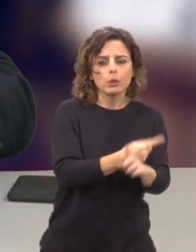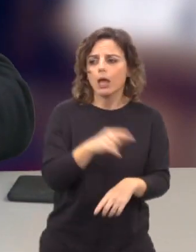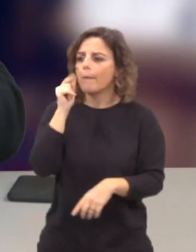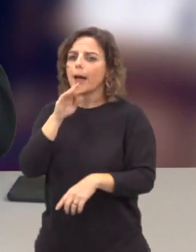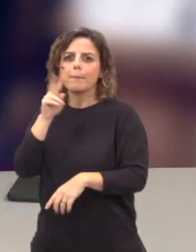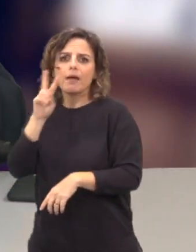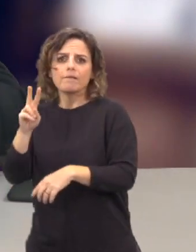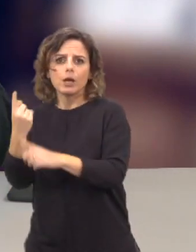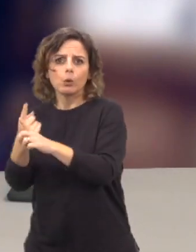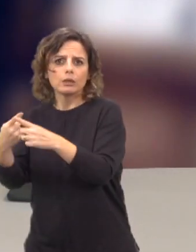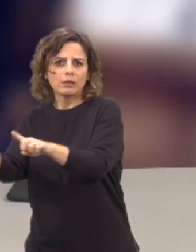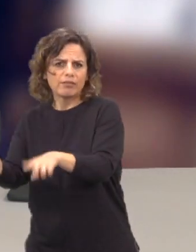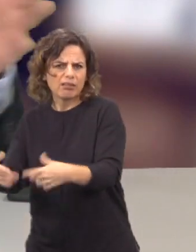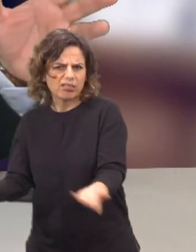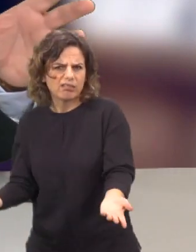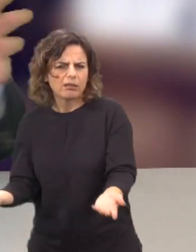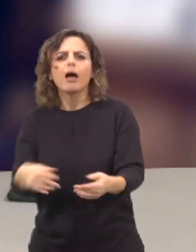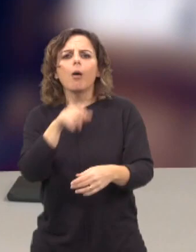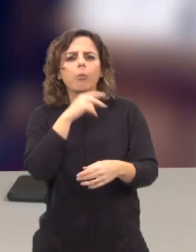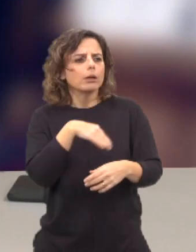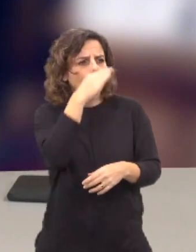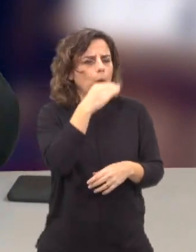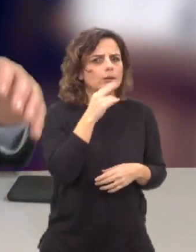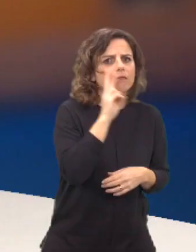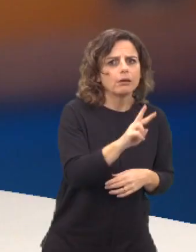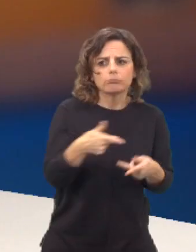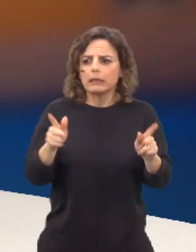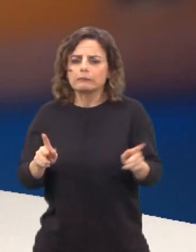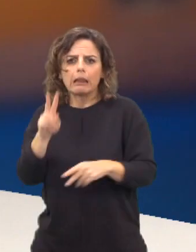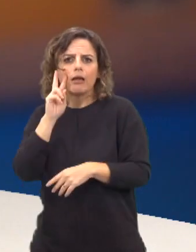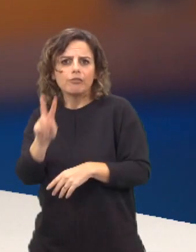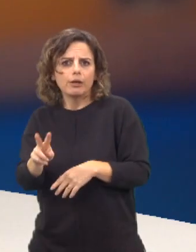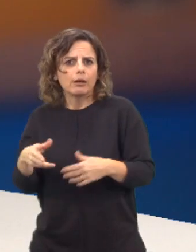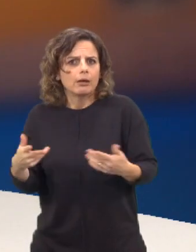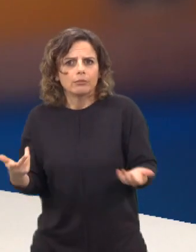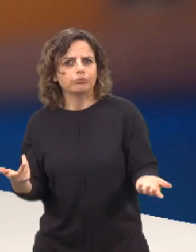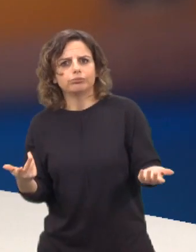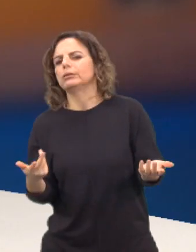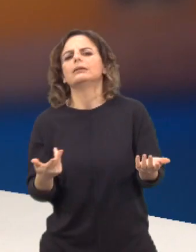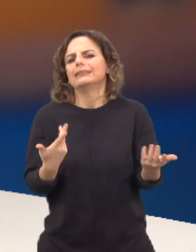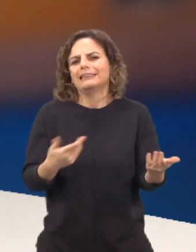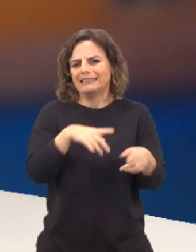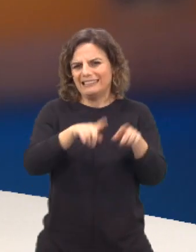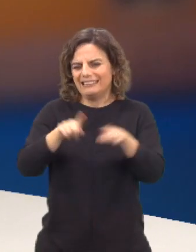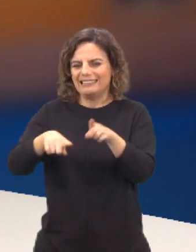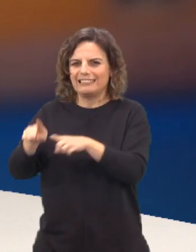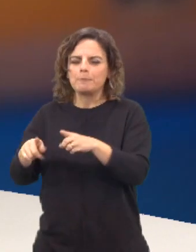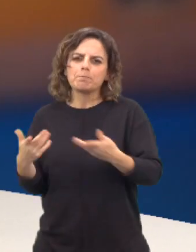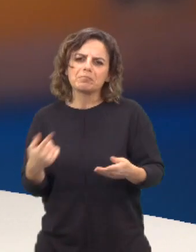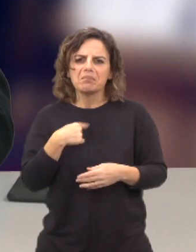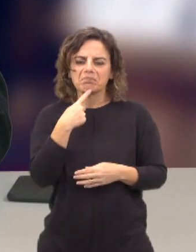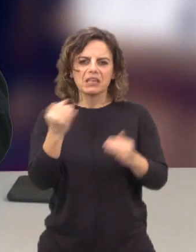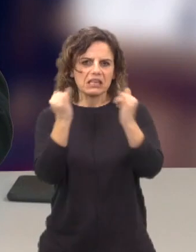pais, podem fazer escolhas diferentes, ver no quarto, ver na sala. E, portanto, hoje o consumo é bastante diferente. Mas